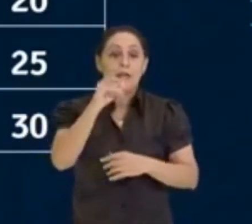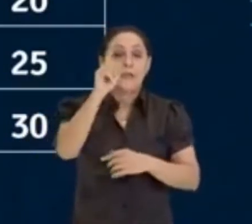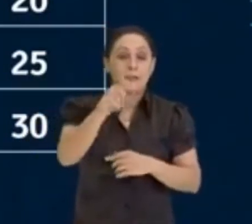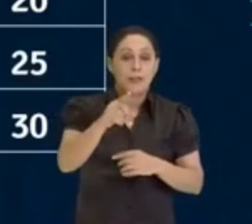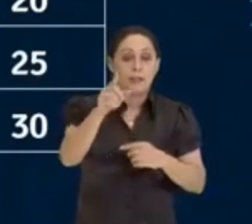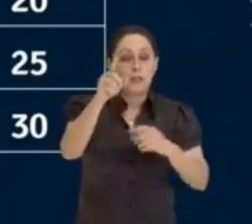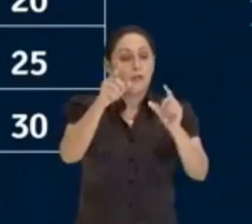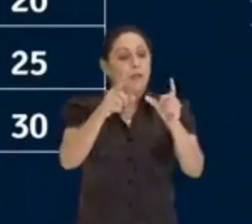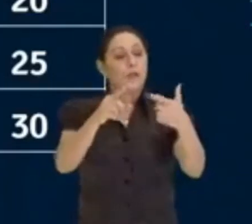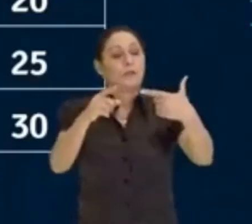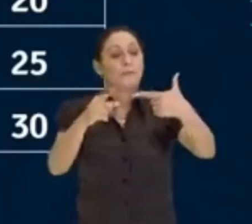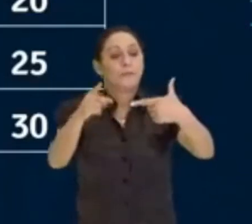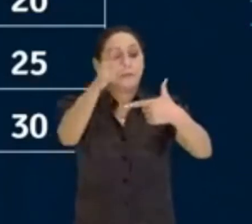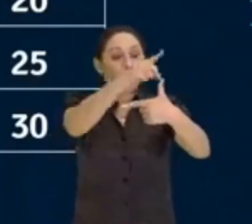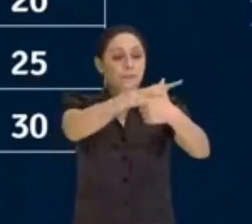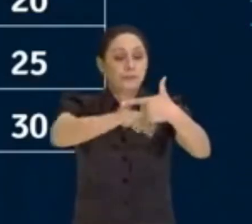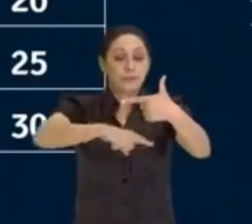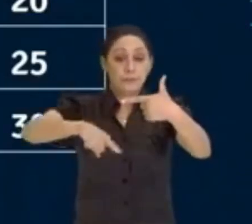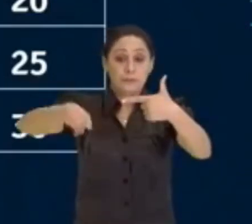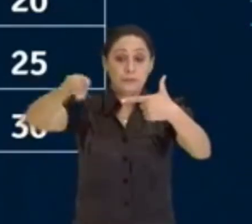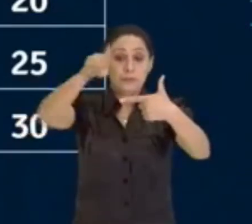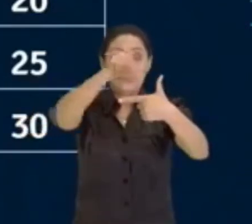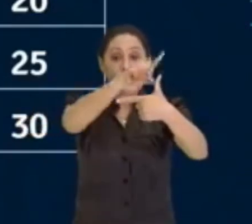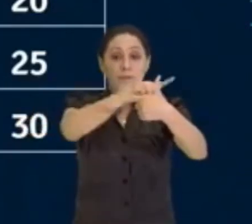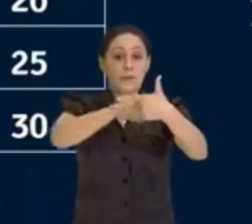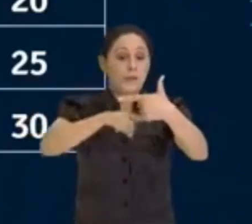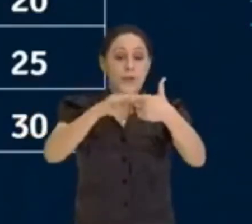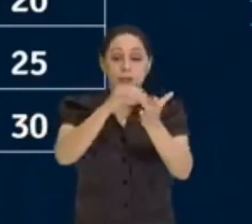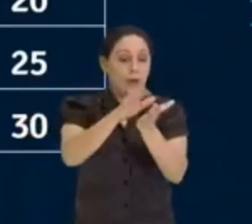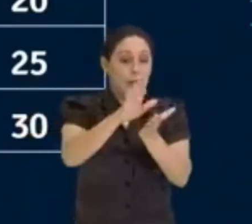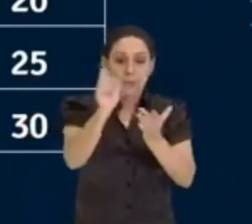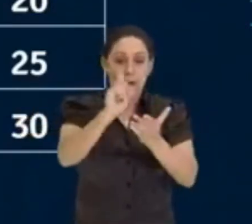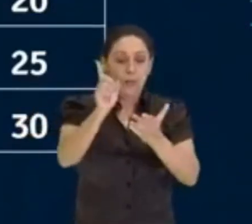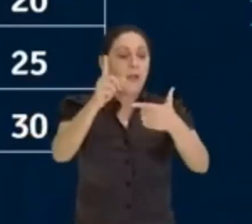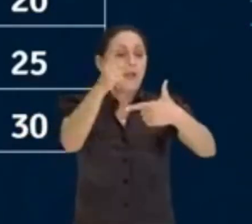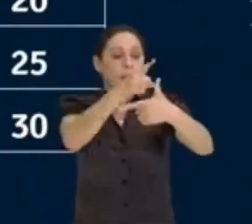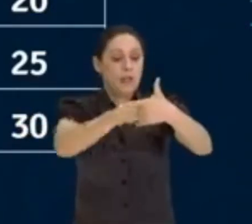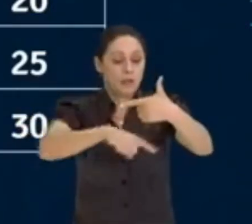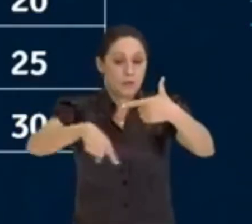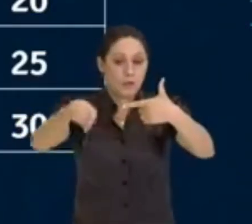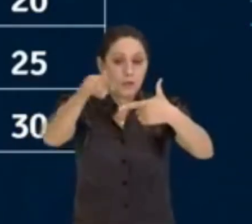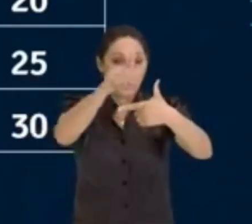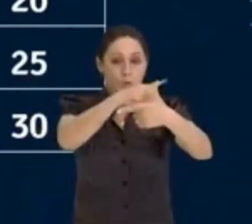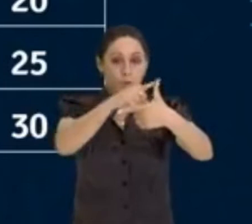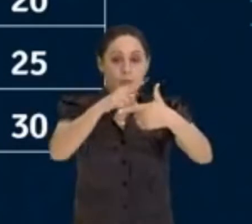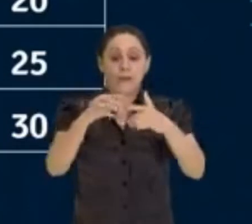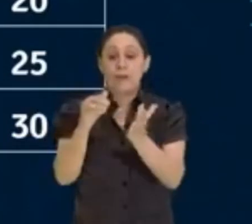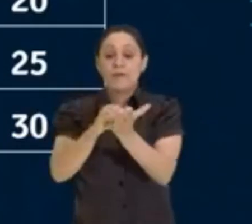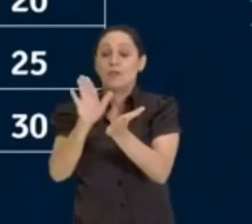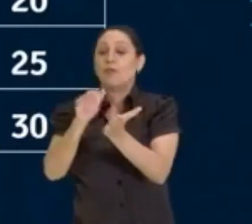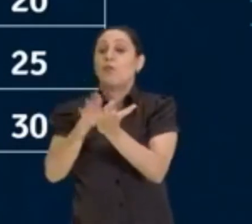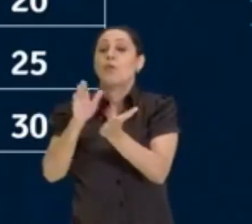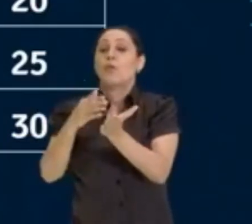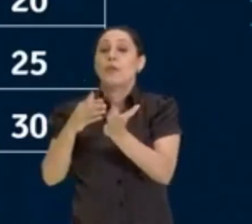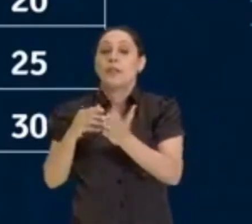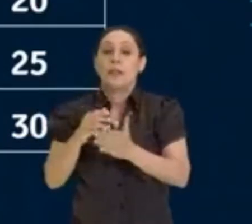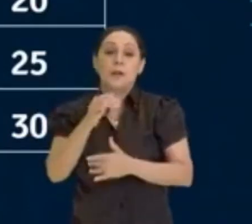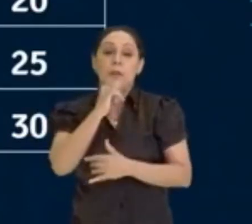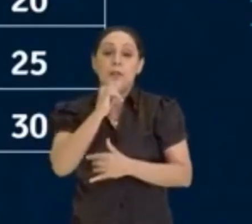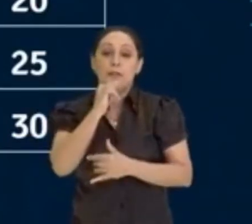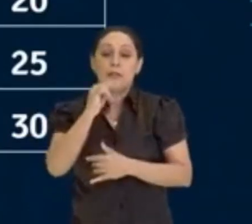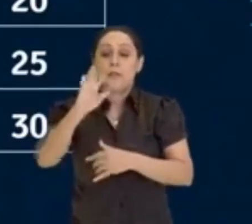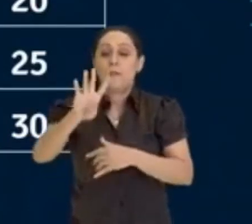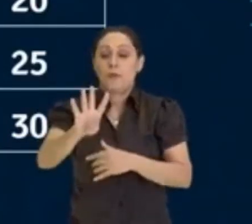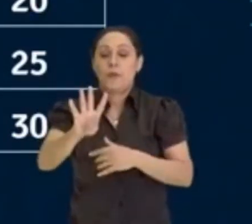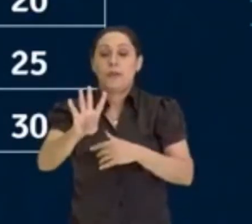coloca, tá? Você circula ele normalzinho, você não corta ele. 2, e você vai excluir agora os outros valores. Por exemplo, 4. 4